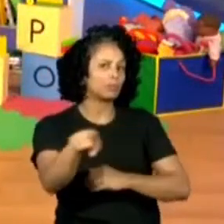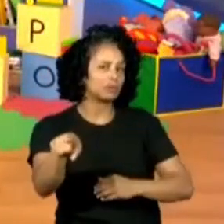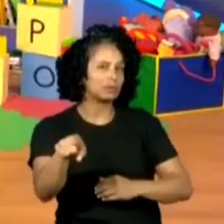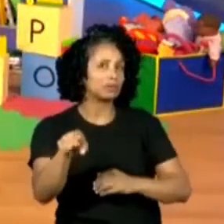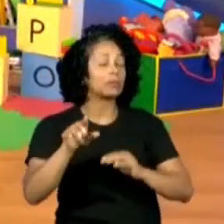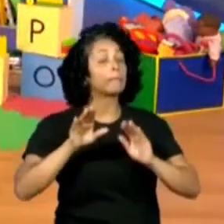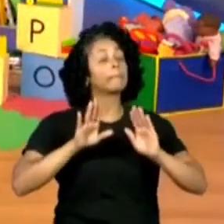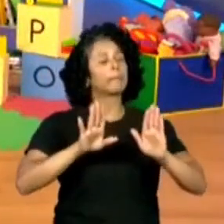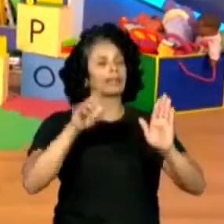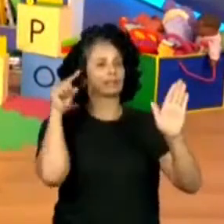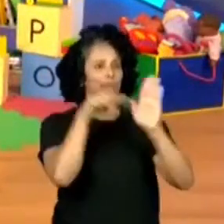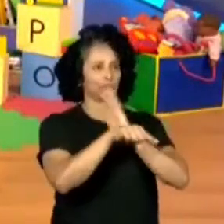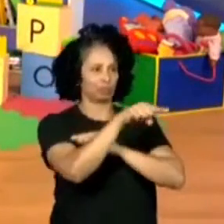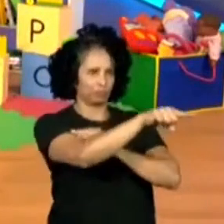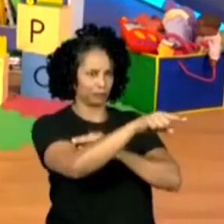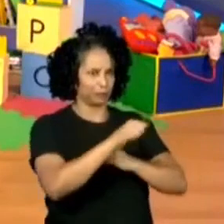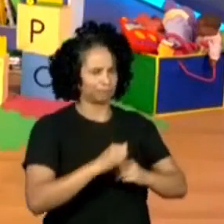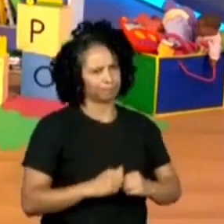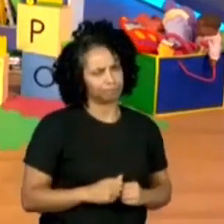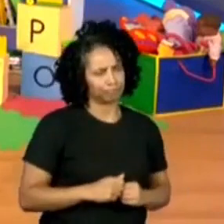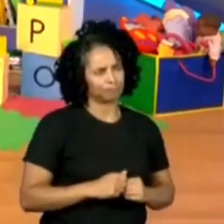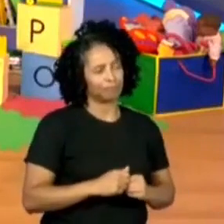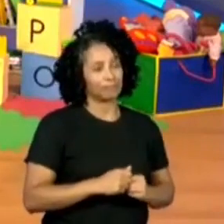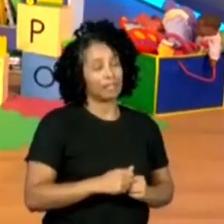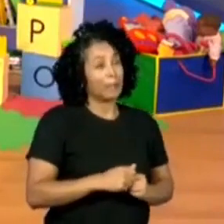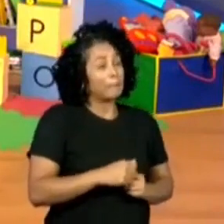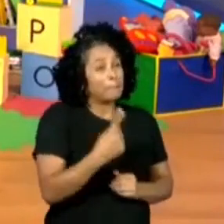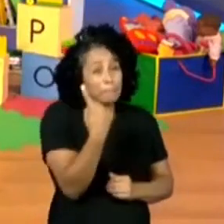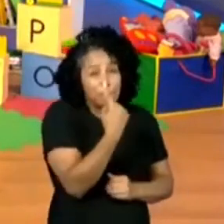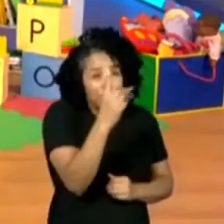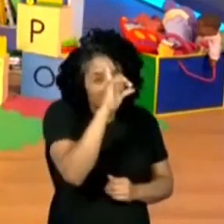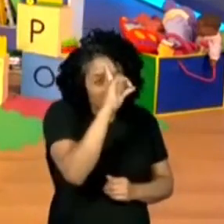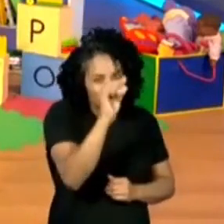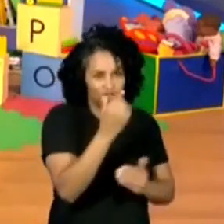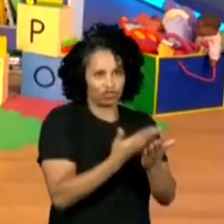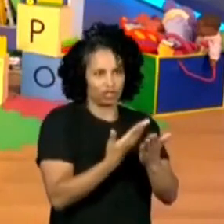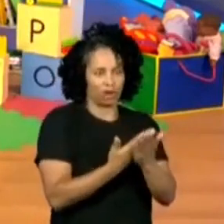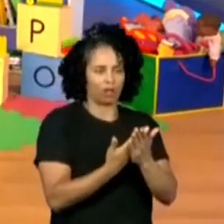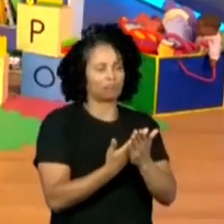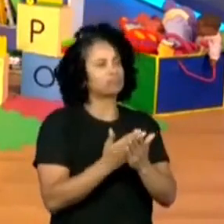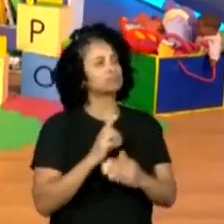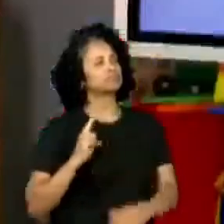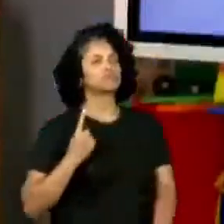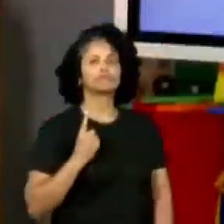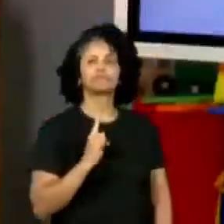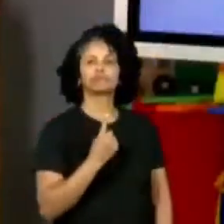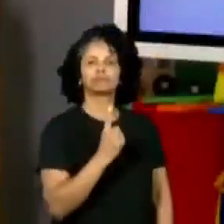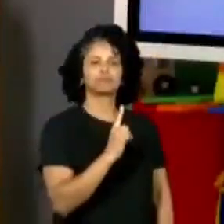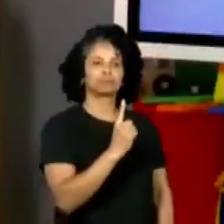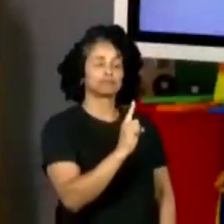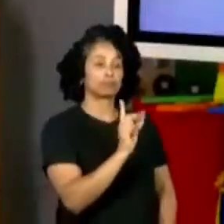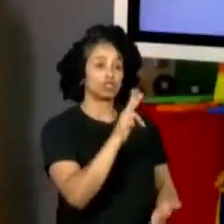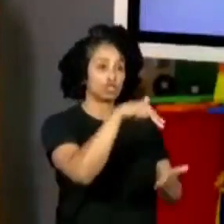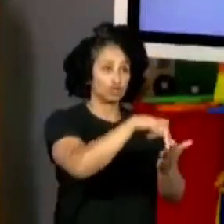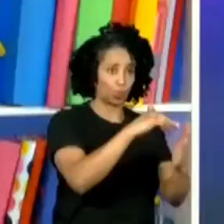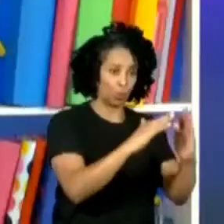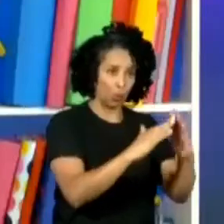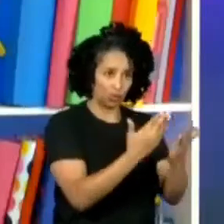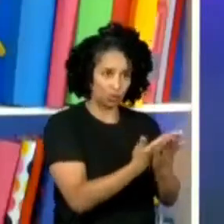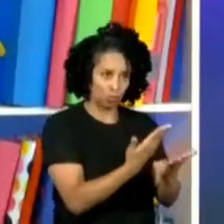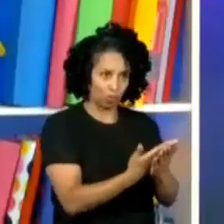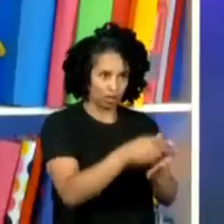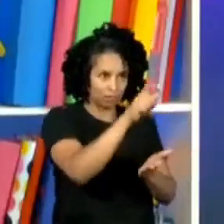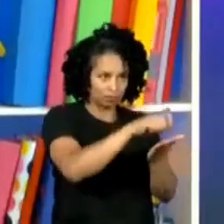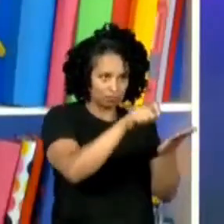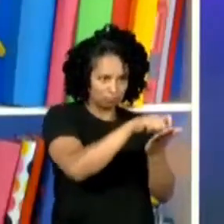pergunta para você. No primeiro dia de aula, você chegou lá na escola, primeiro dia de aula, a professora já coloca a lição na lousa?